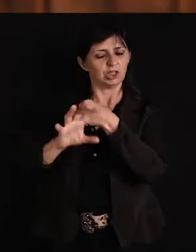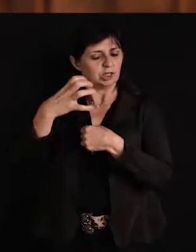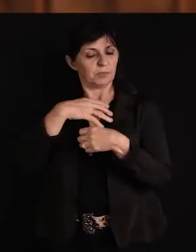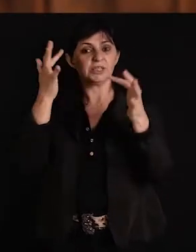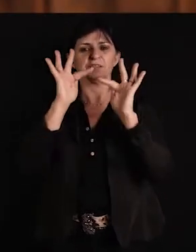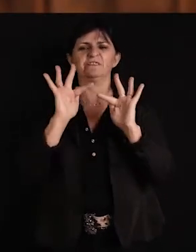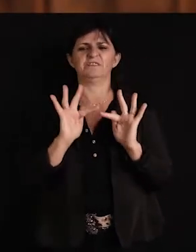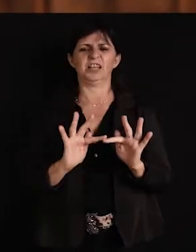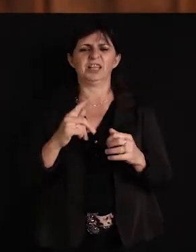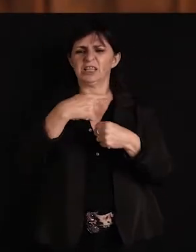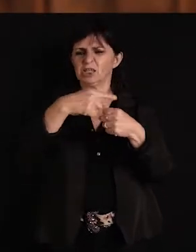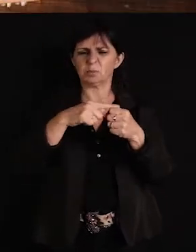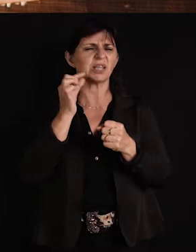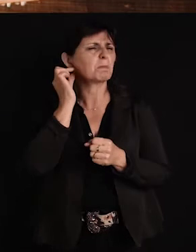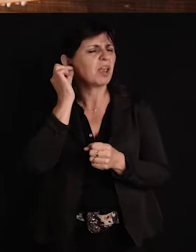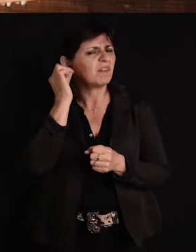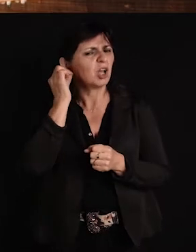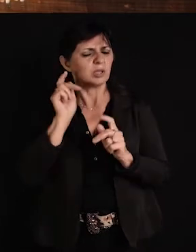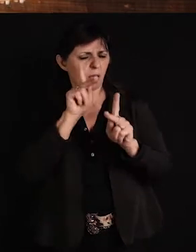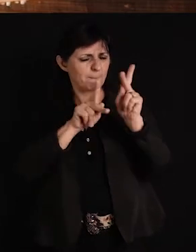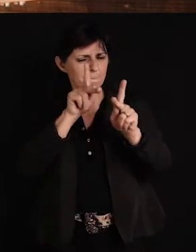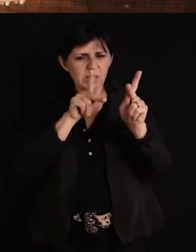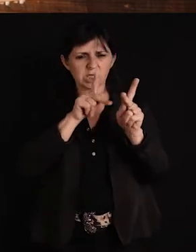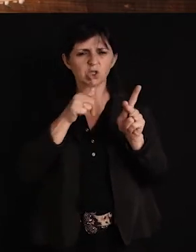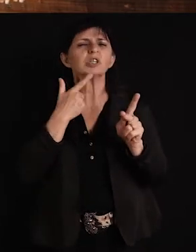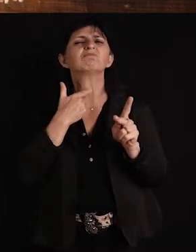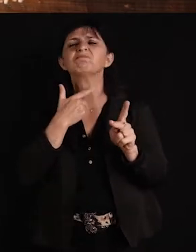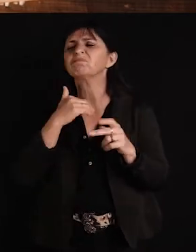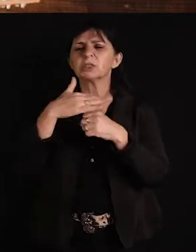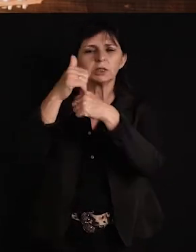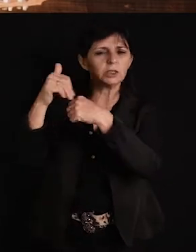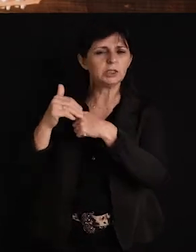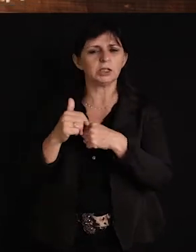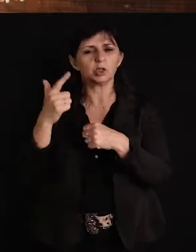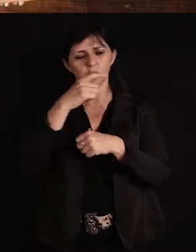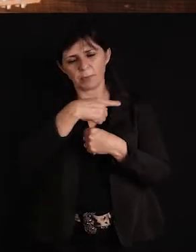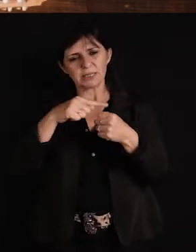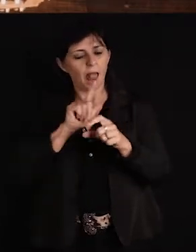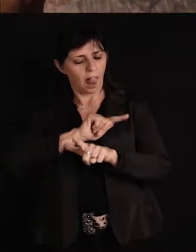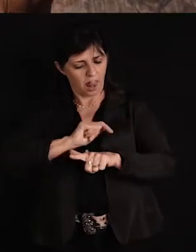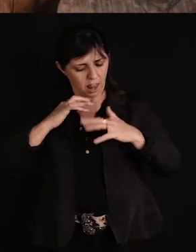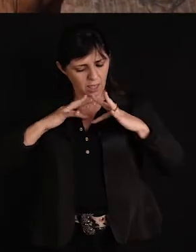uma cidade maravilhosa, o povo te acolhe bem, é uma cidade limpa, é linda, eu amo Erechim.